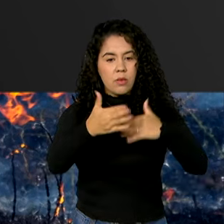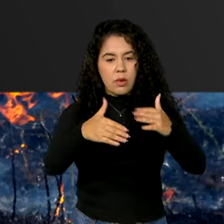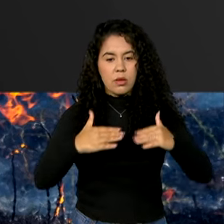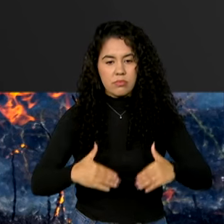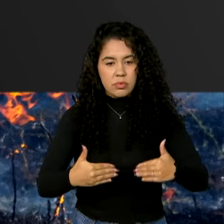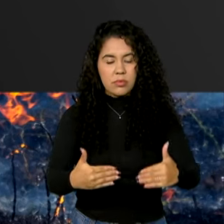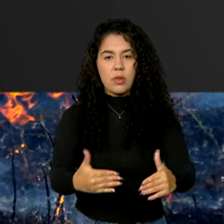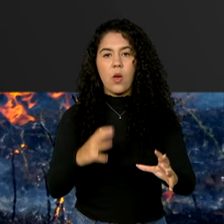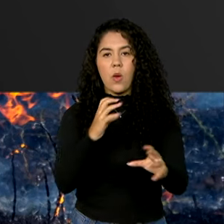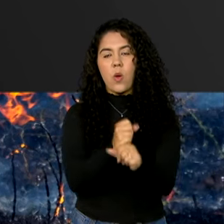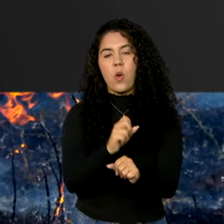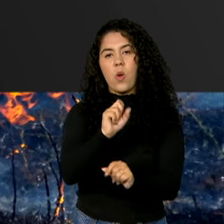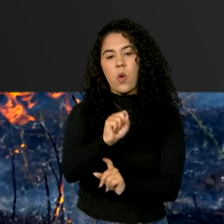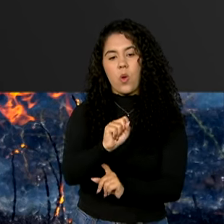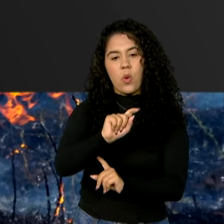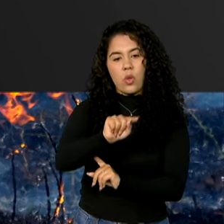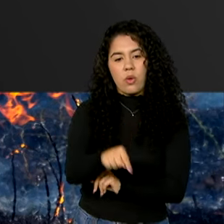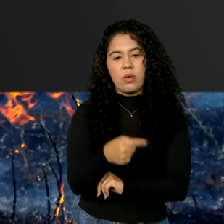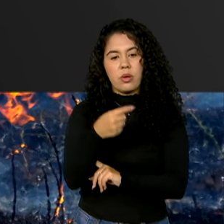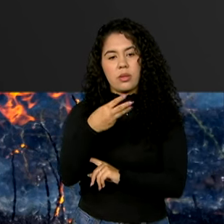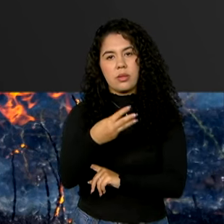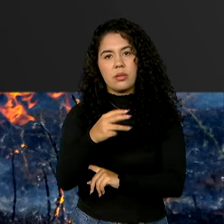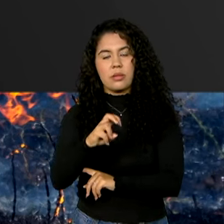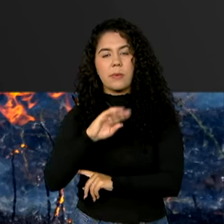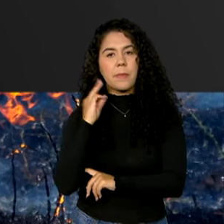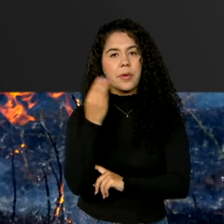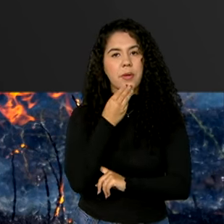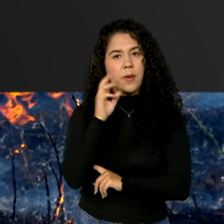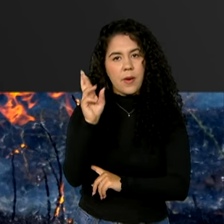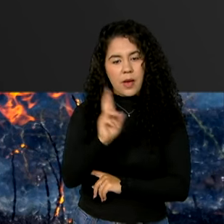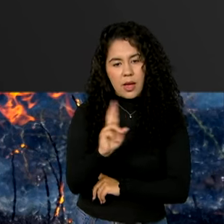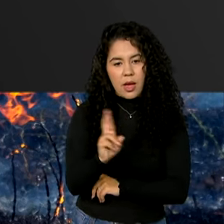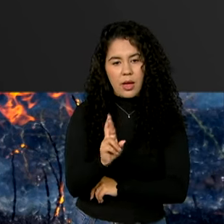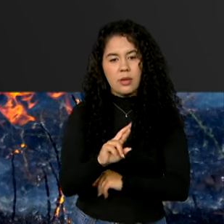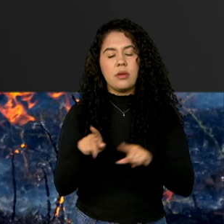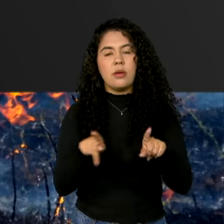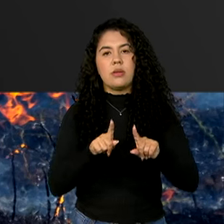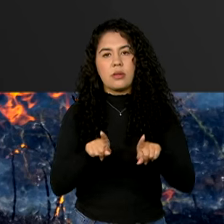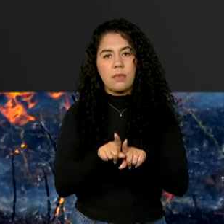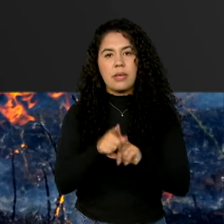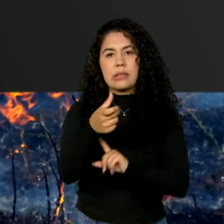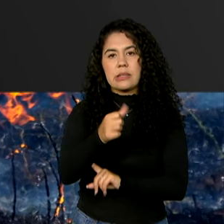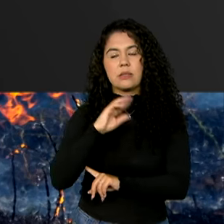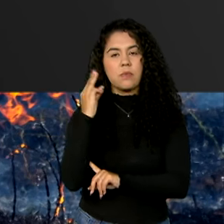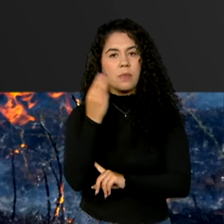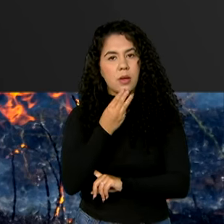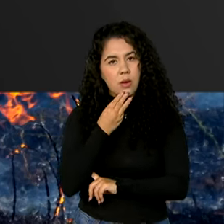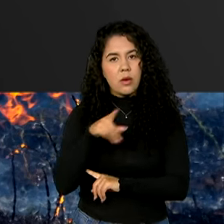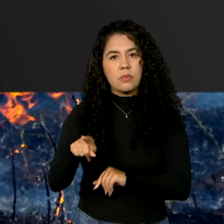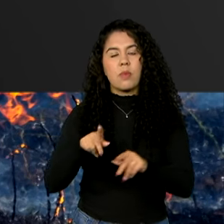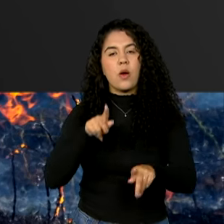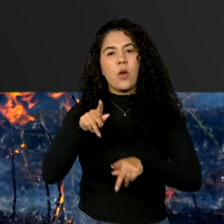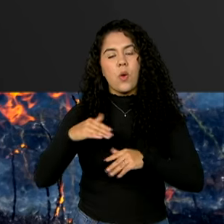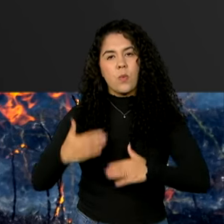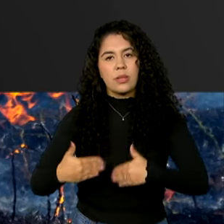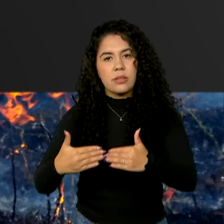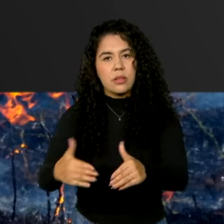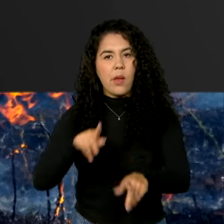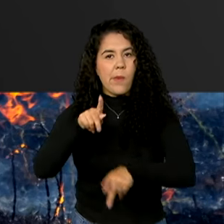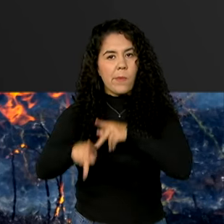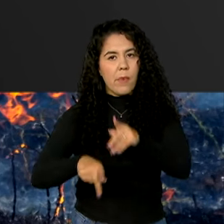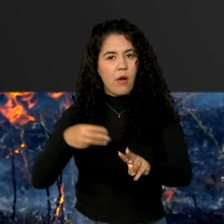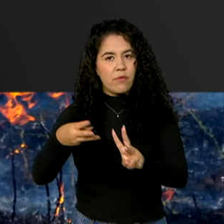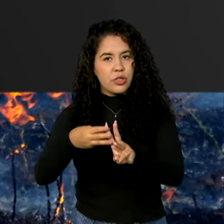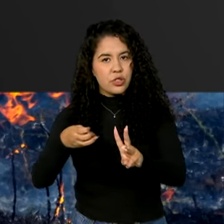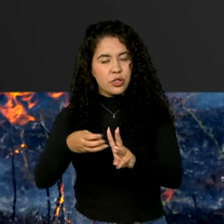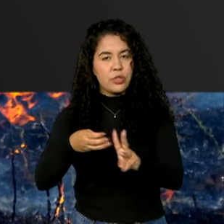8 milhões de reais para o Ministério da Justiça, 6 milhões para o Ministério dos Povos Indígenas e 1 milhão